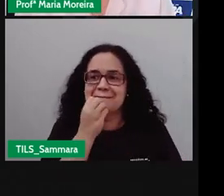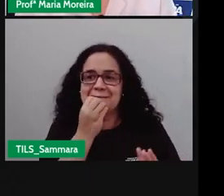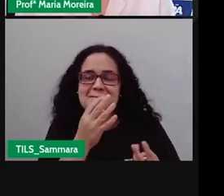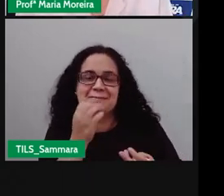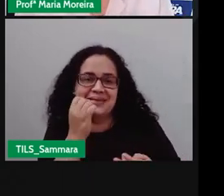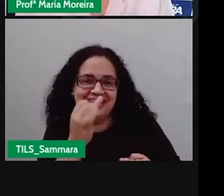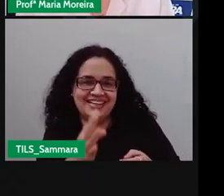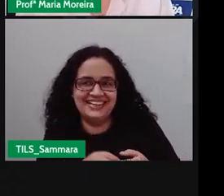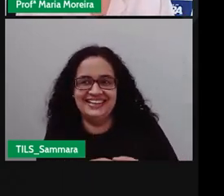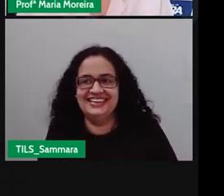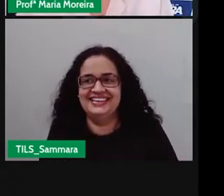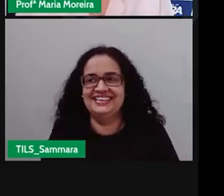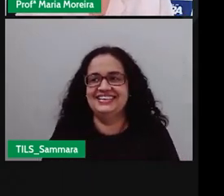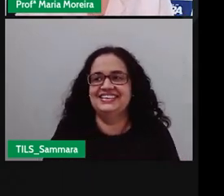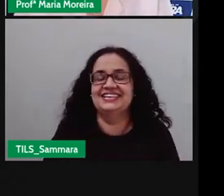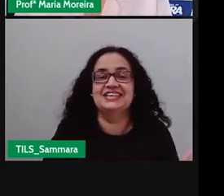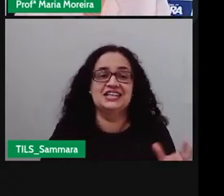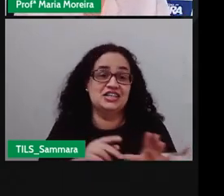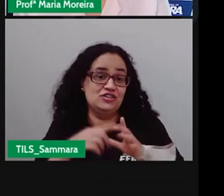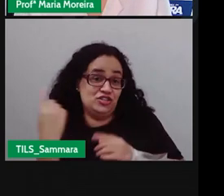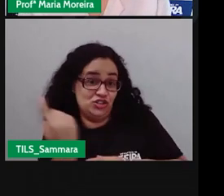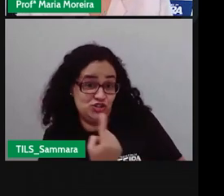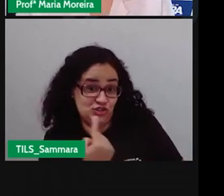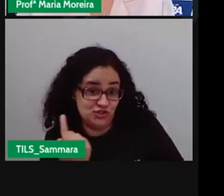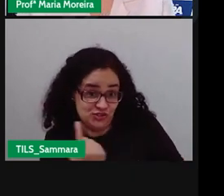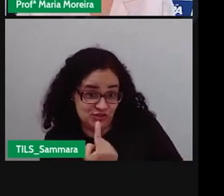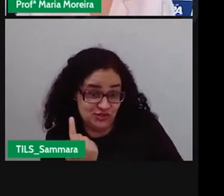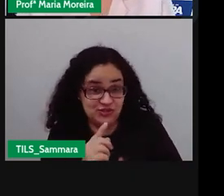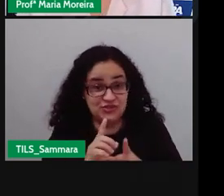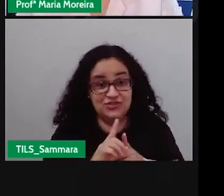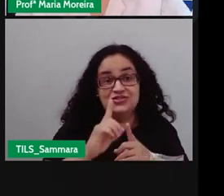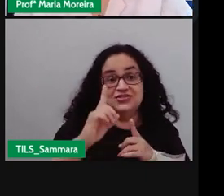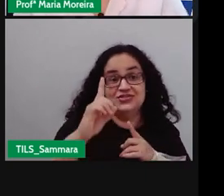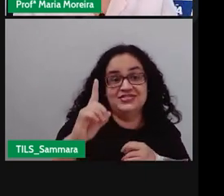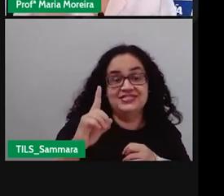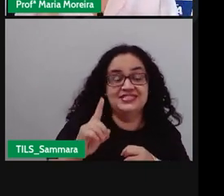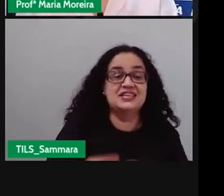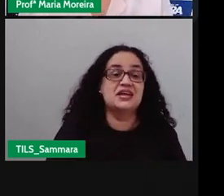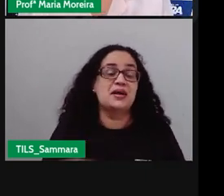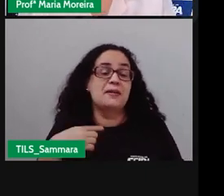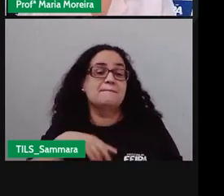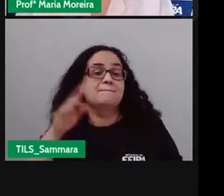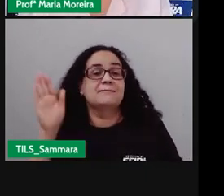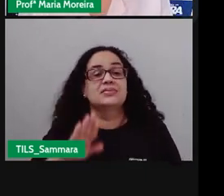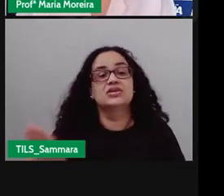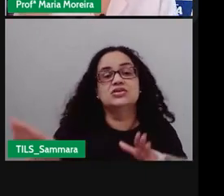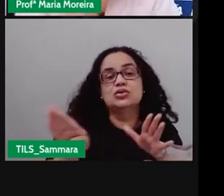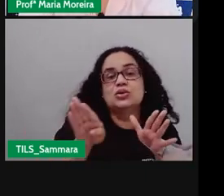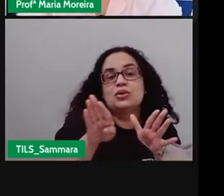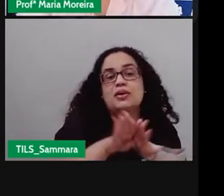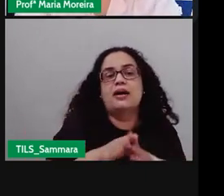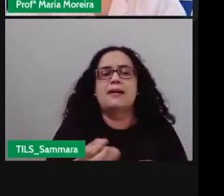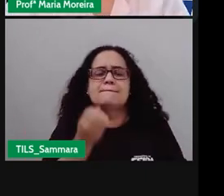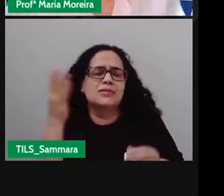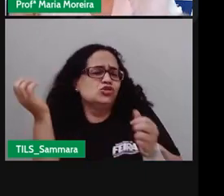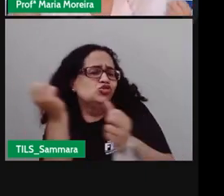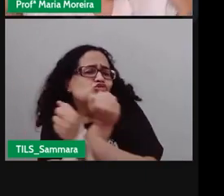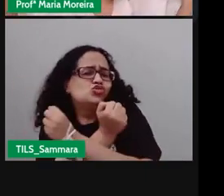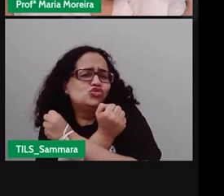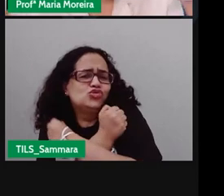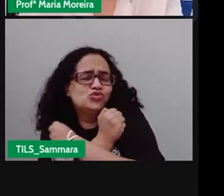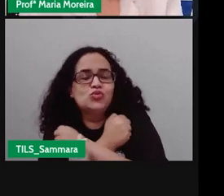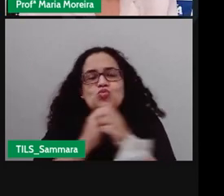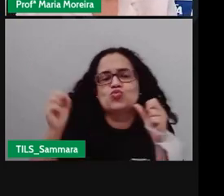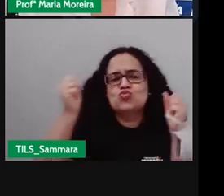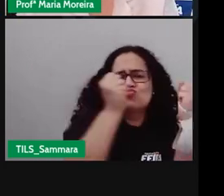tá? se possível for pratiquem o isolamento social distanciamento social pra que em breve a esteja o que? bem juntinhos a gente poder